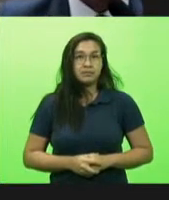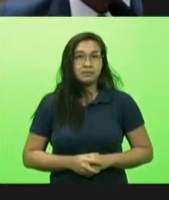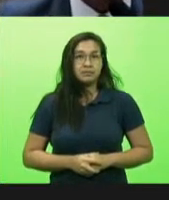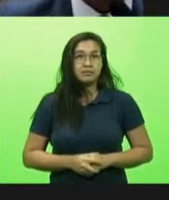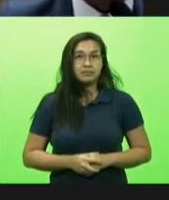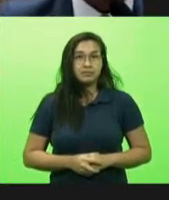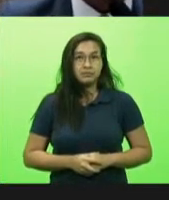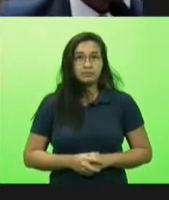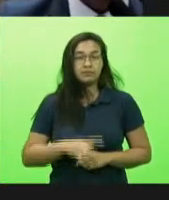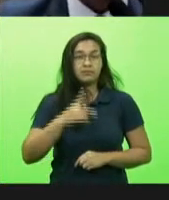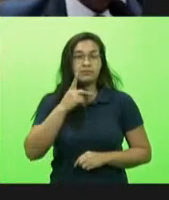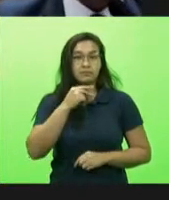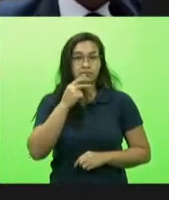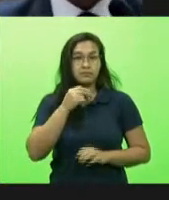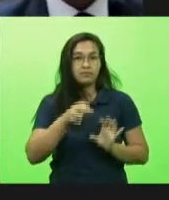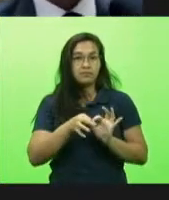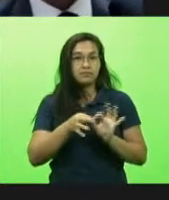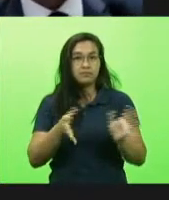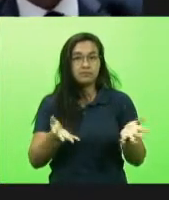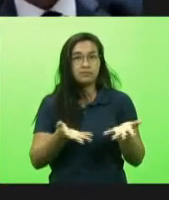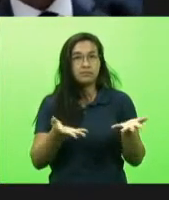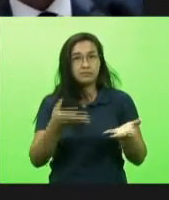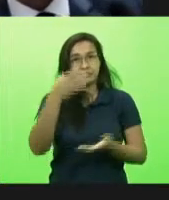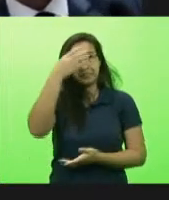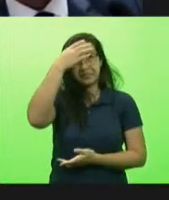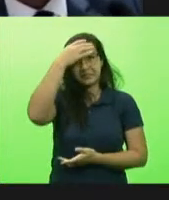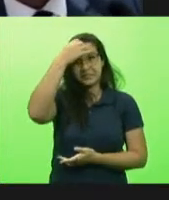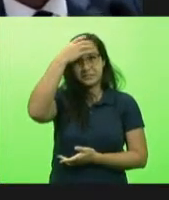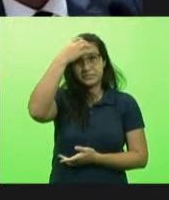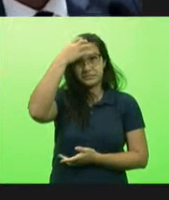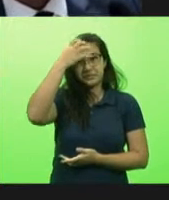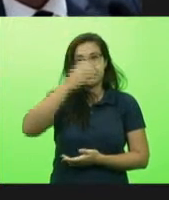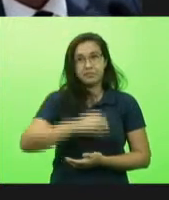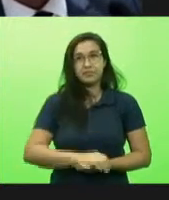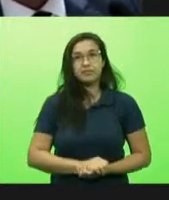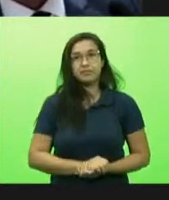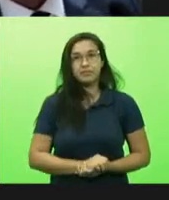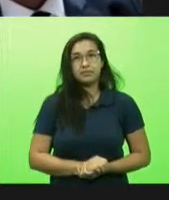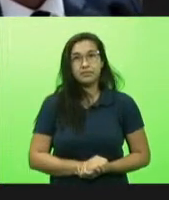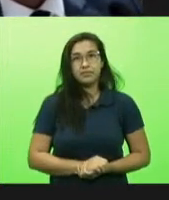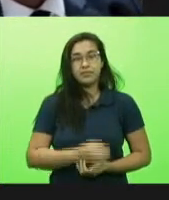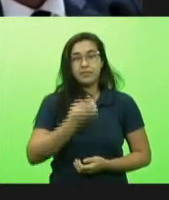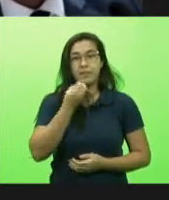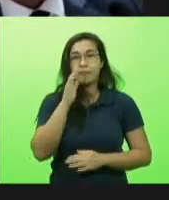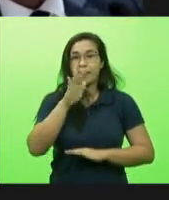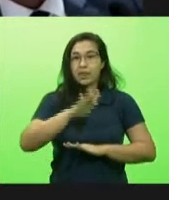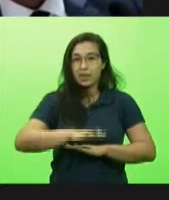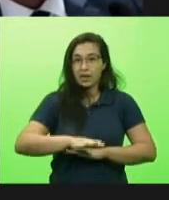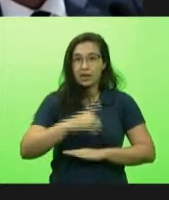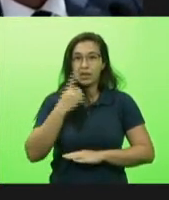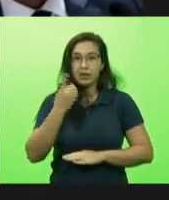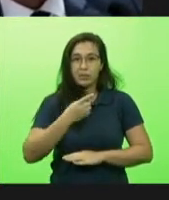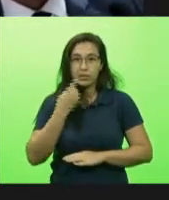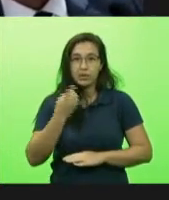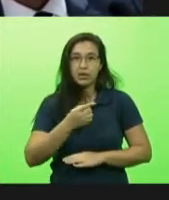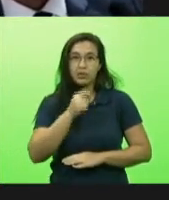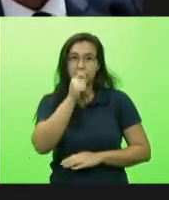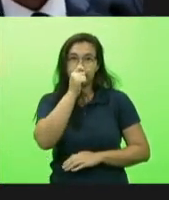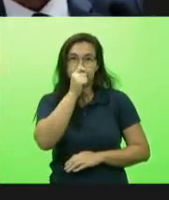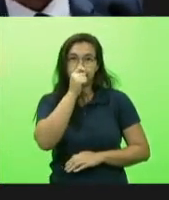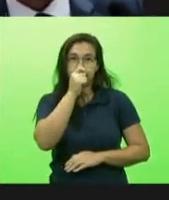eu passo a palavra ao deputado Ismael Boa tarde senhores deputados senhoras deputadas comentando o deputado João Amin